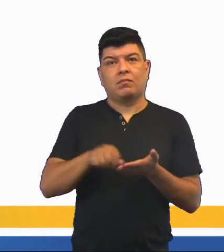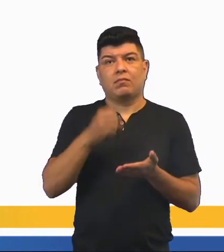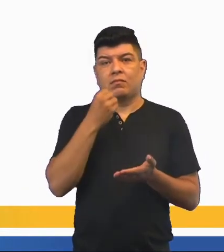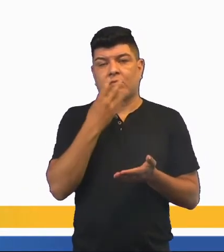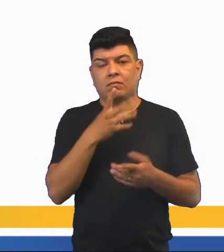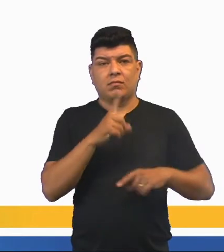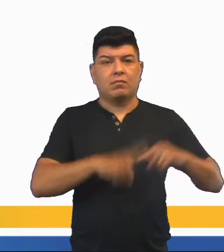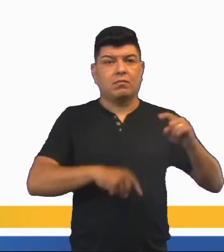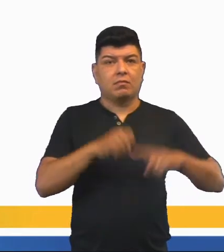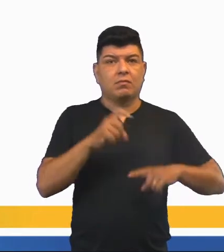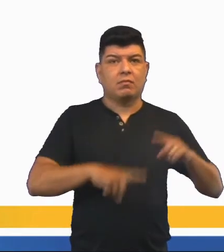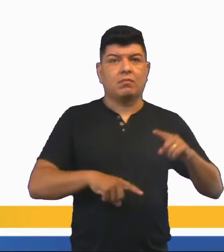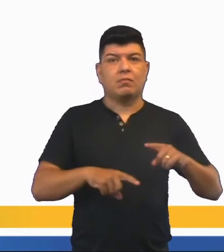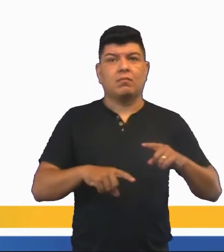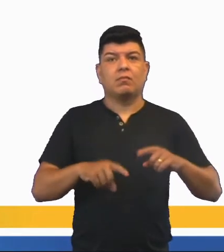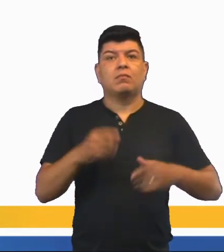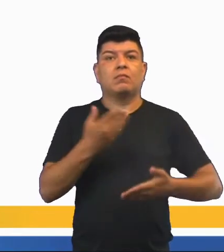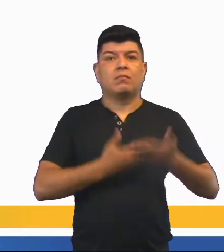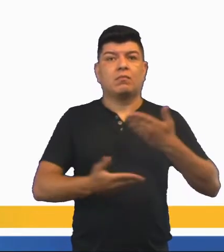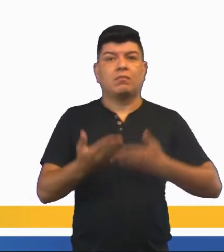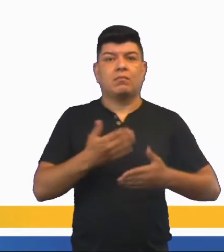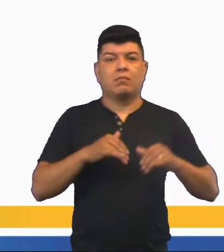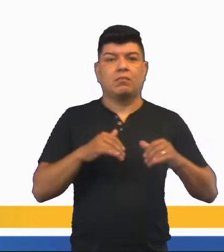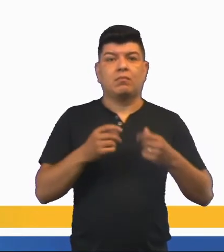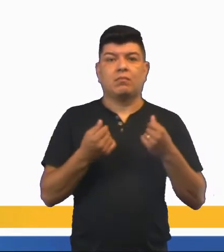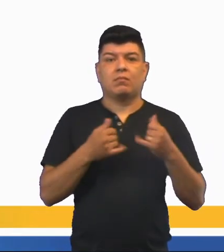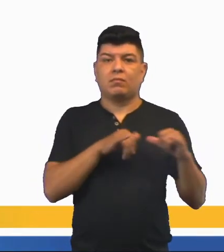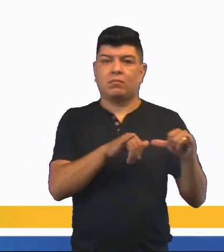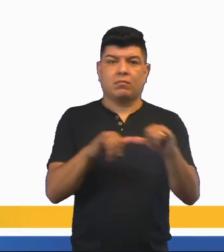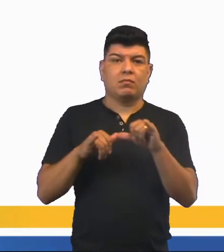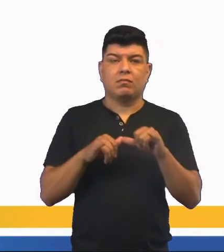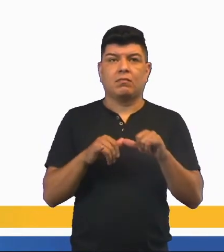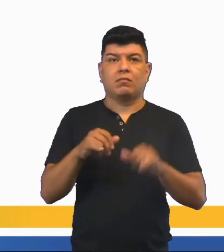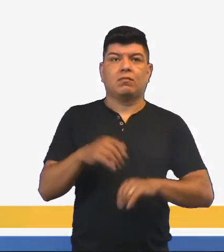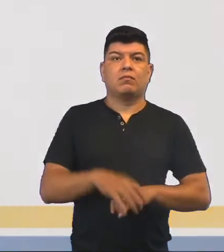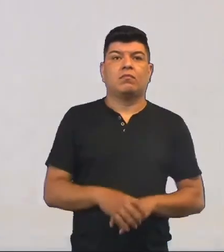bens materiais e as transações comerciais dos tempos.